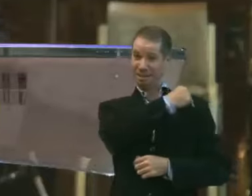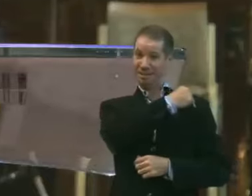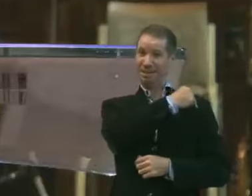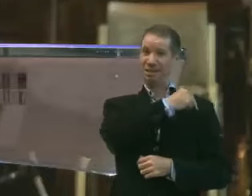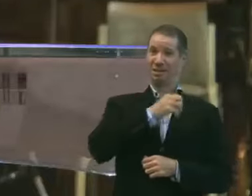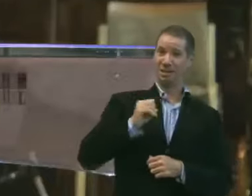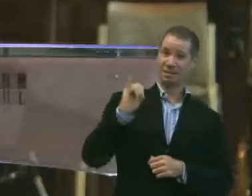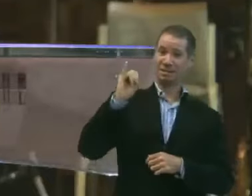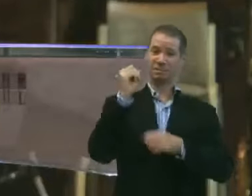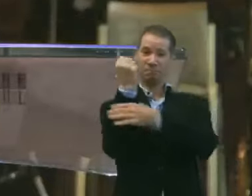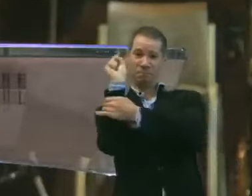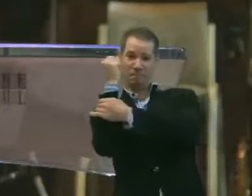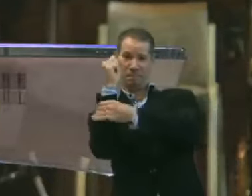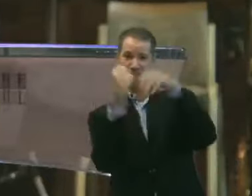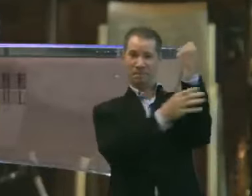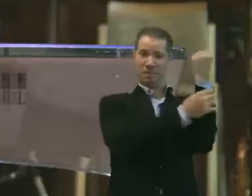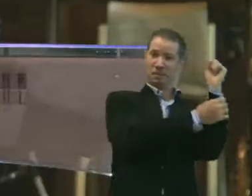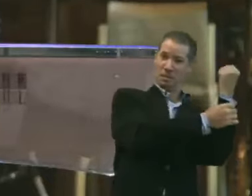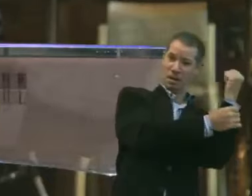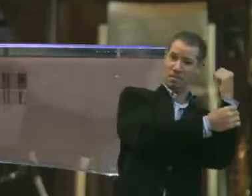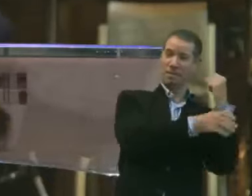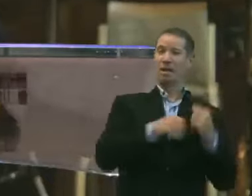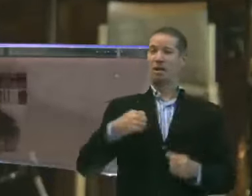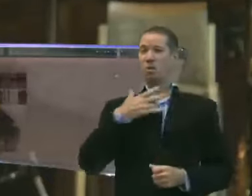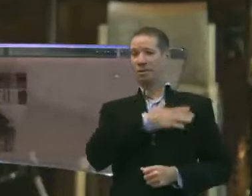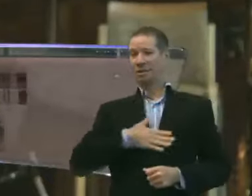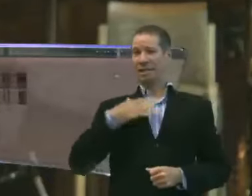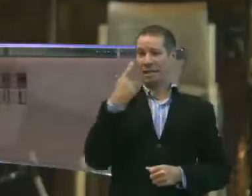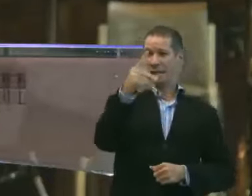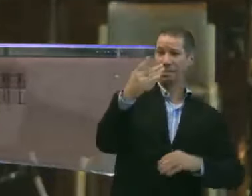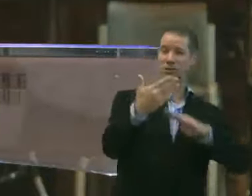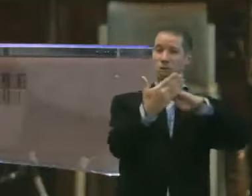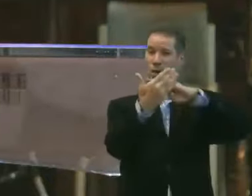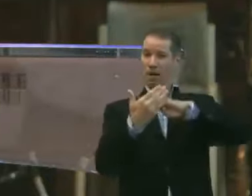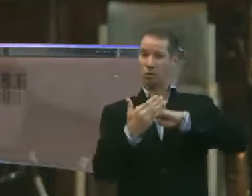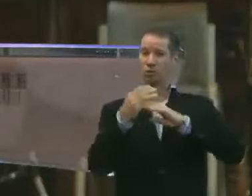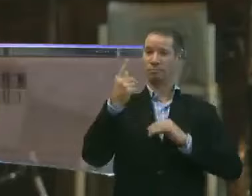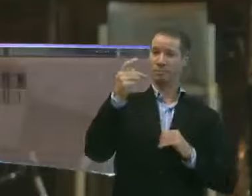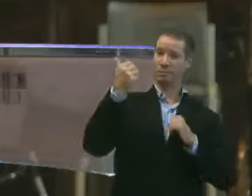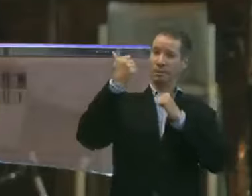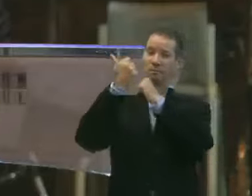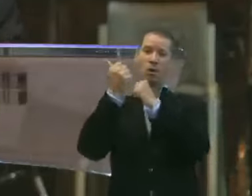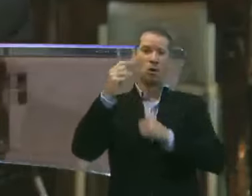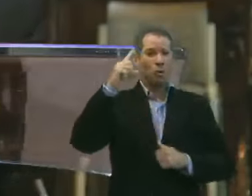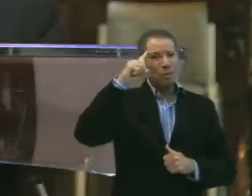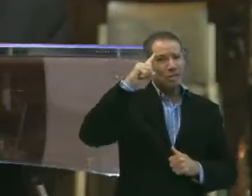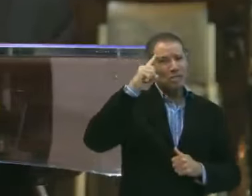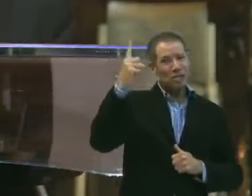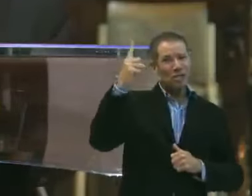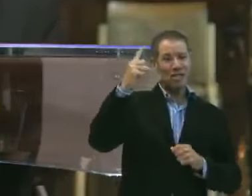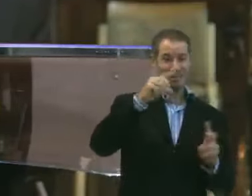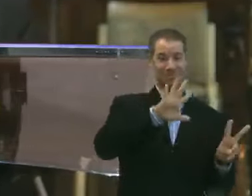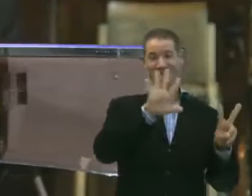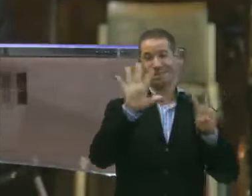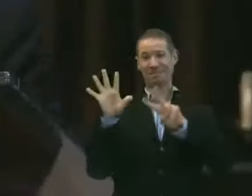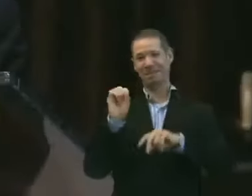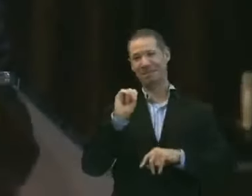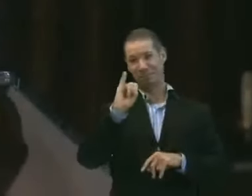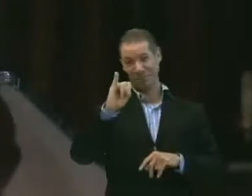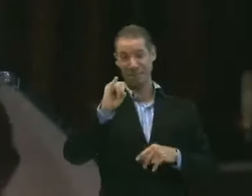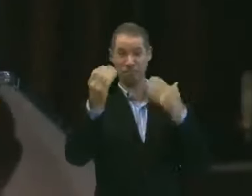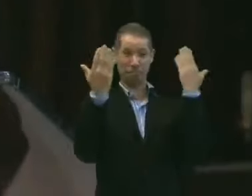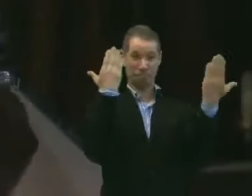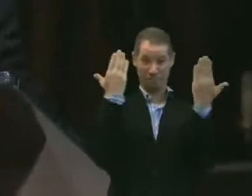Se você é fisioterapeuta, eu gostaria da sua ajuda, do seu apoio, pelo menos um dia na semana. Se você é